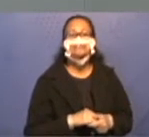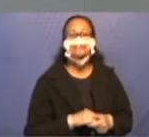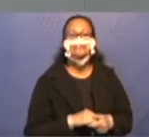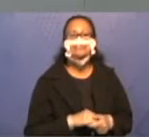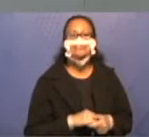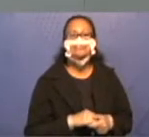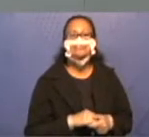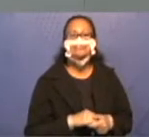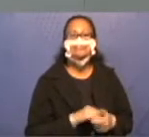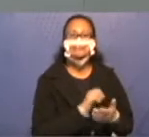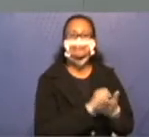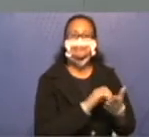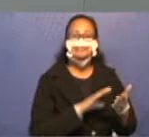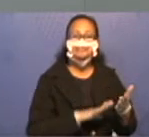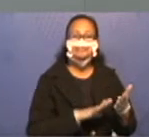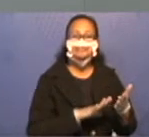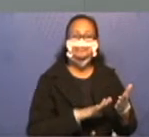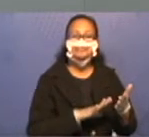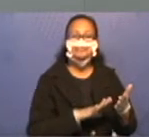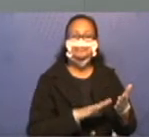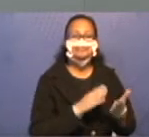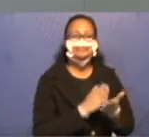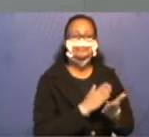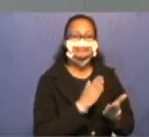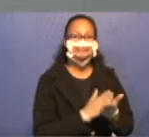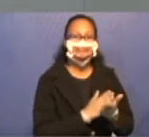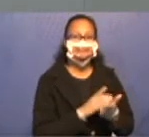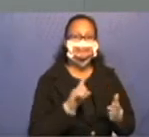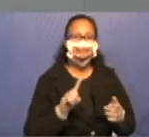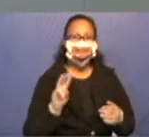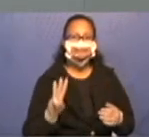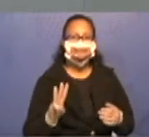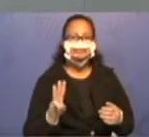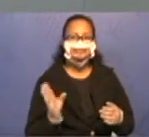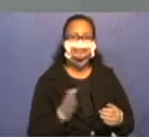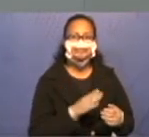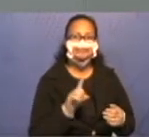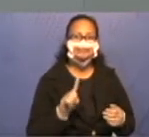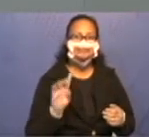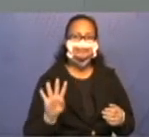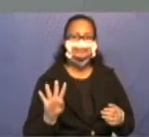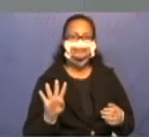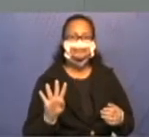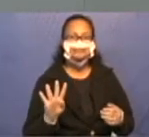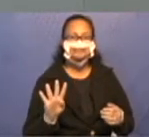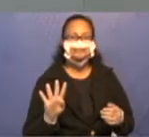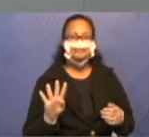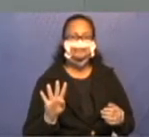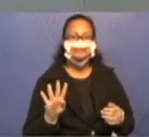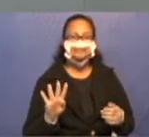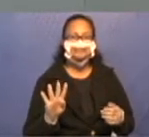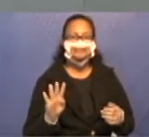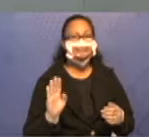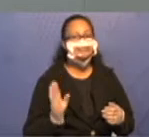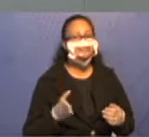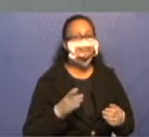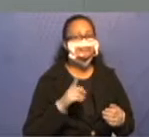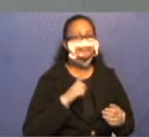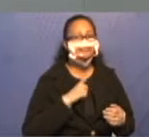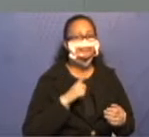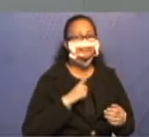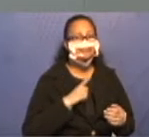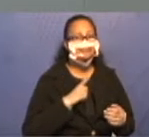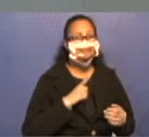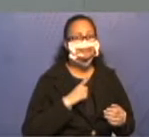Para os exercícios das páginas 13 e 14, vamos lá. Já tem